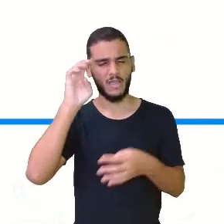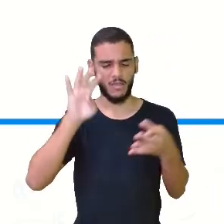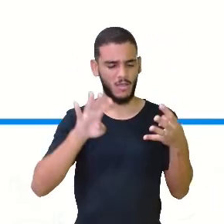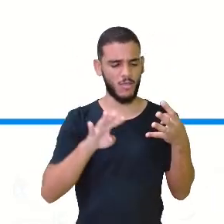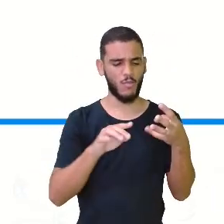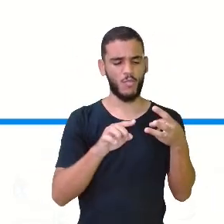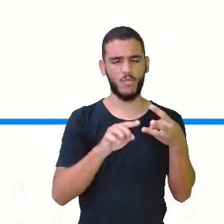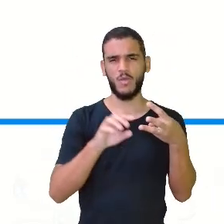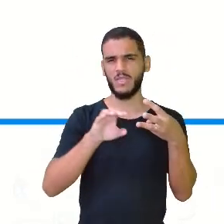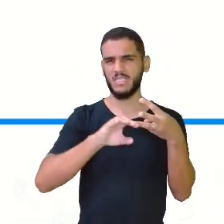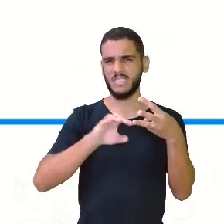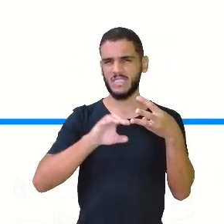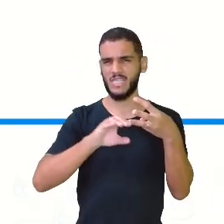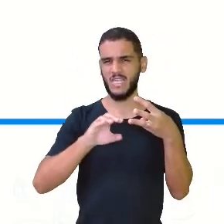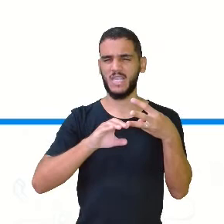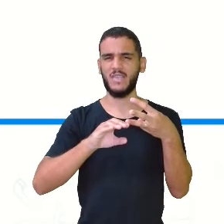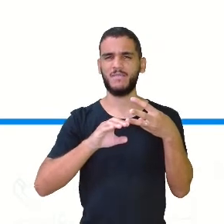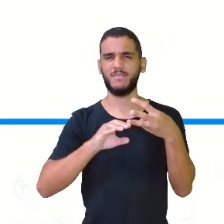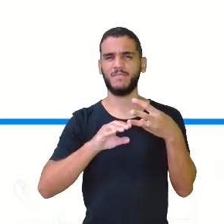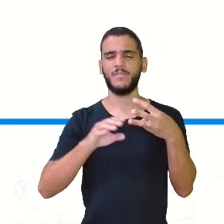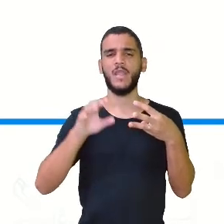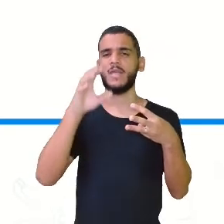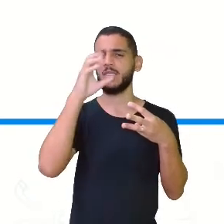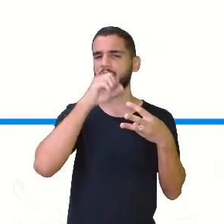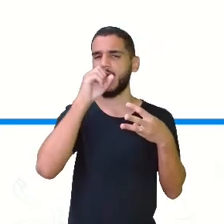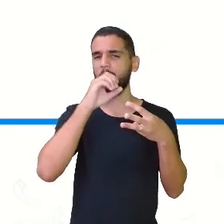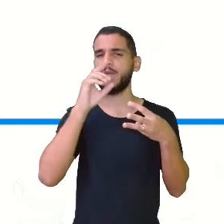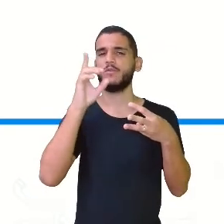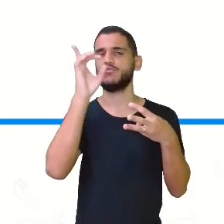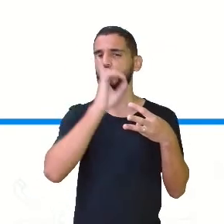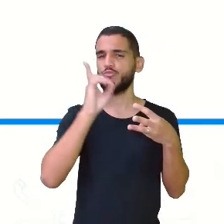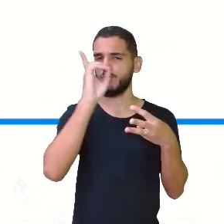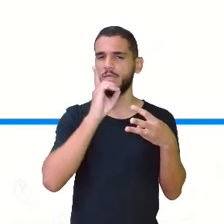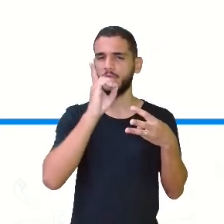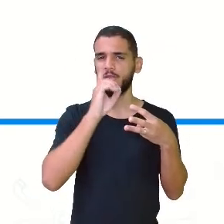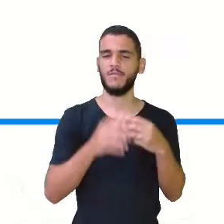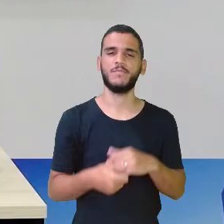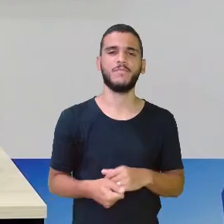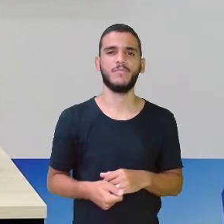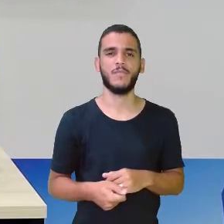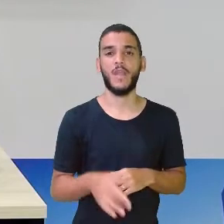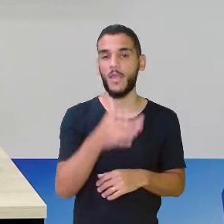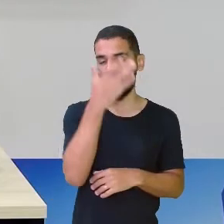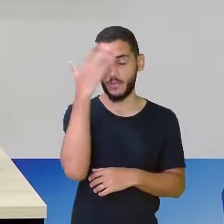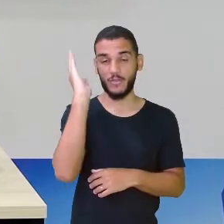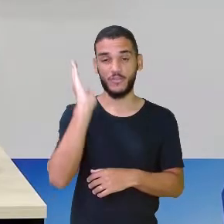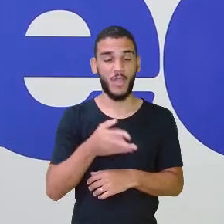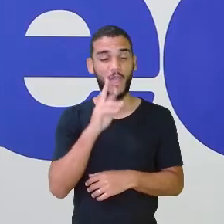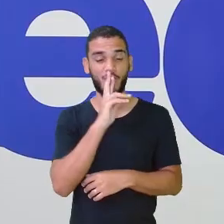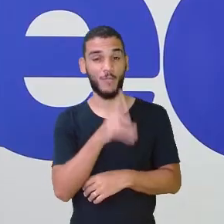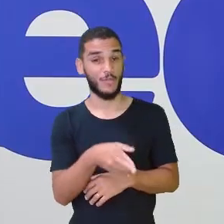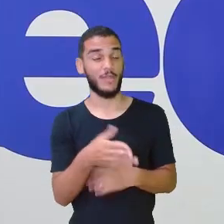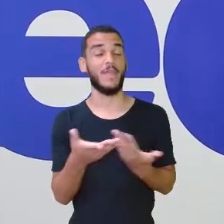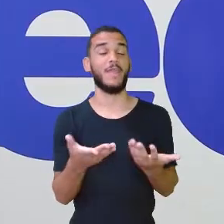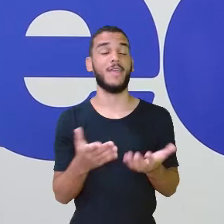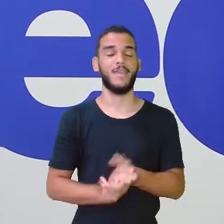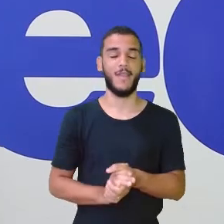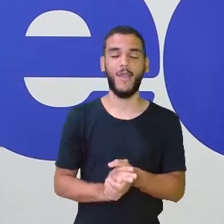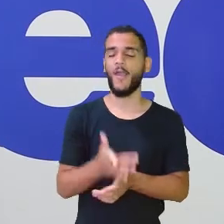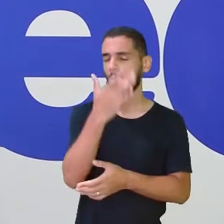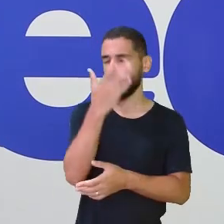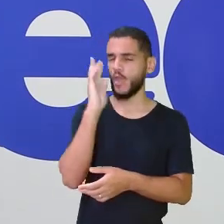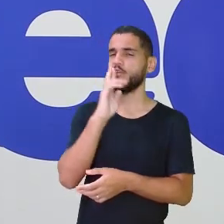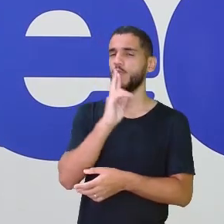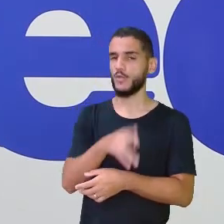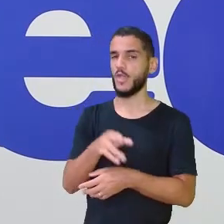Ou será que é a letra C, sábado e domingo? Já responderam aqui, viu, professora Márcia? Botaram aqui